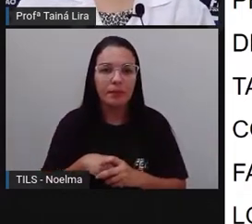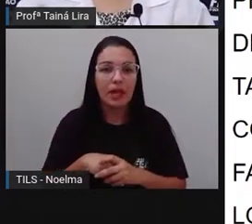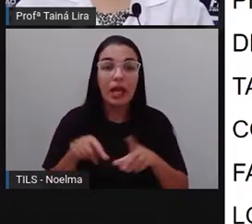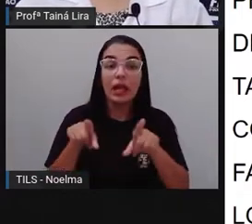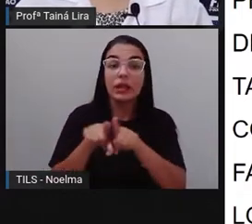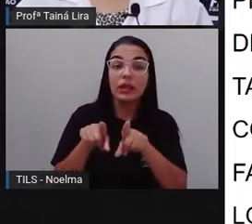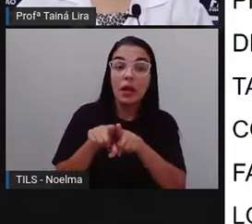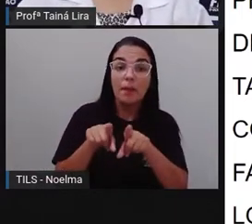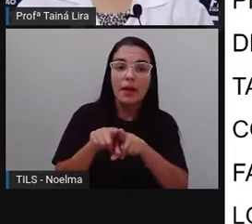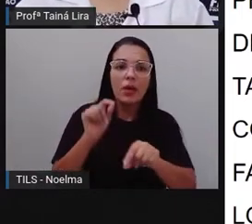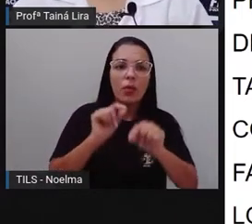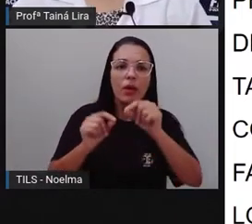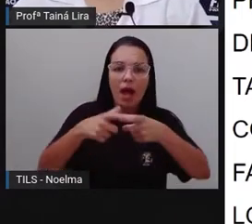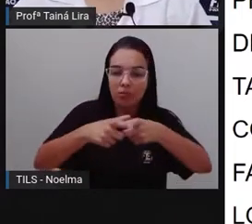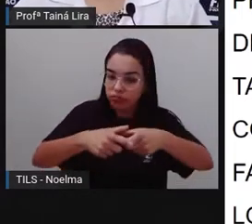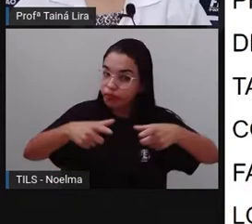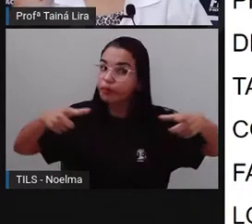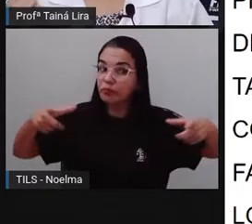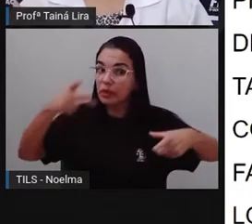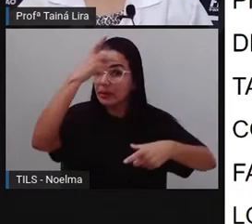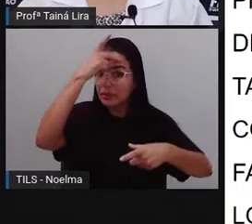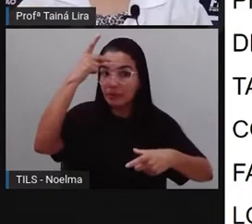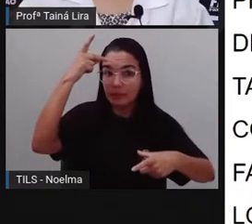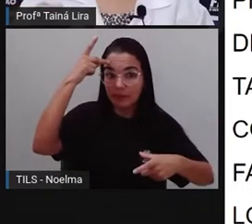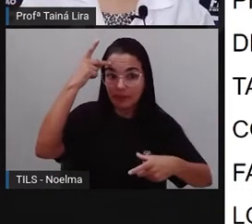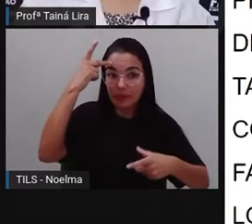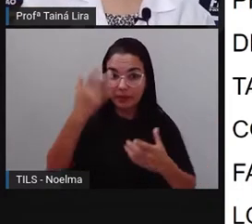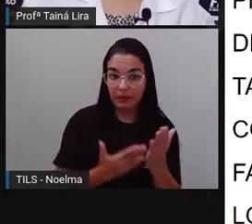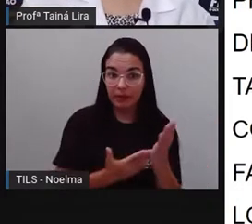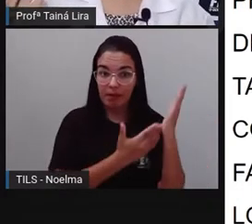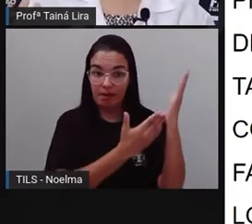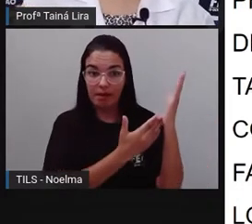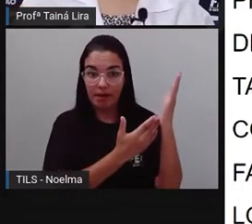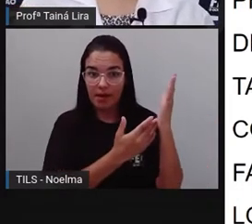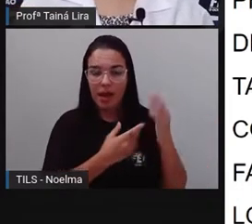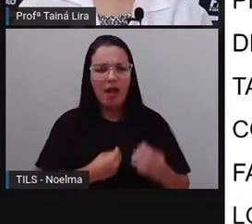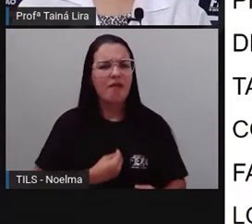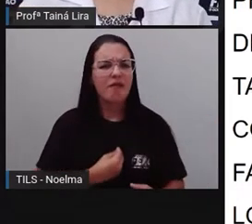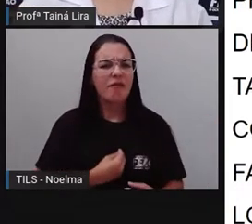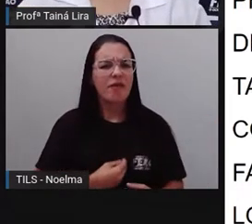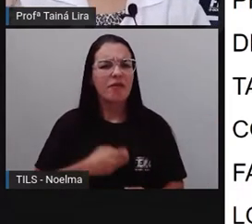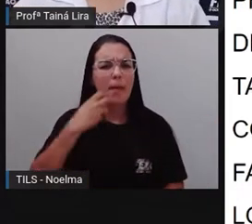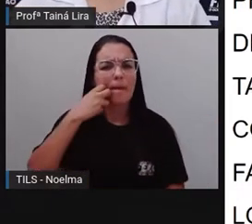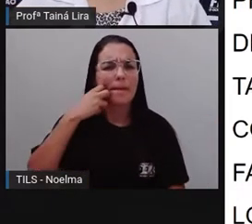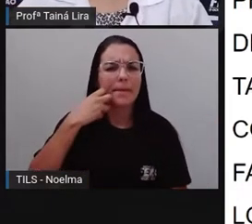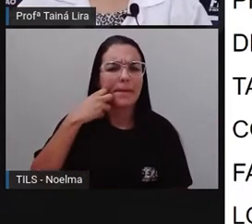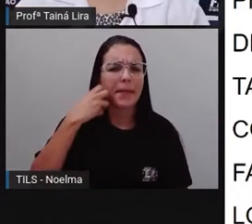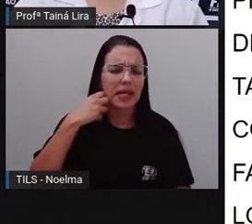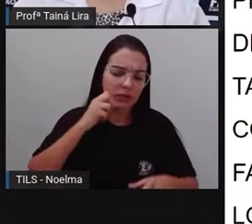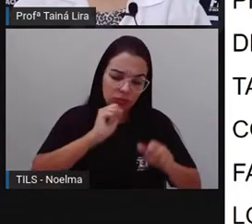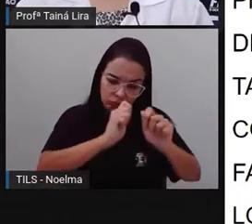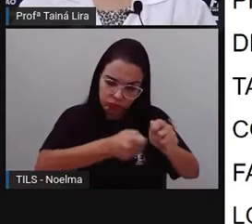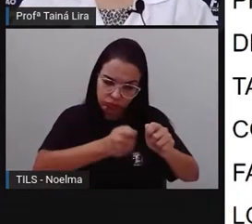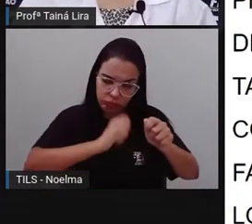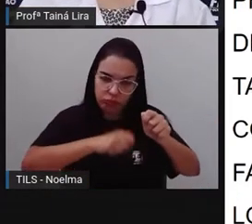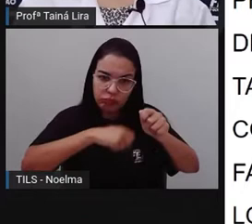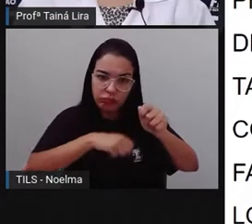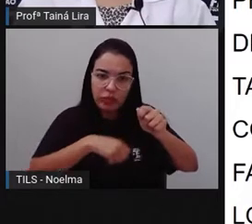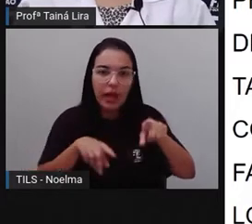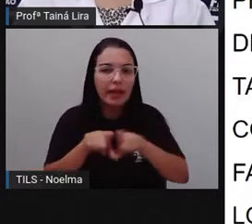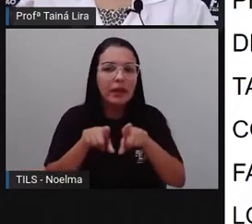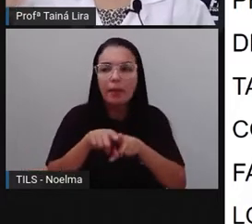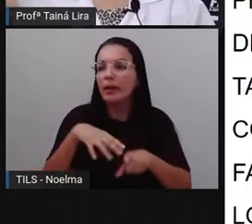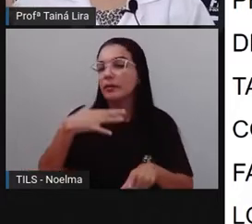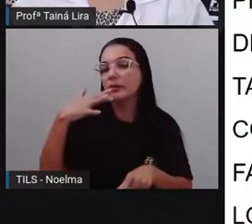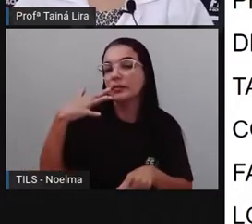A grande maioria desse povo caissara vai viver da pesca de peixe e de frutos do mar, mas também